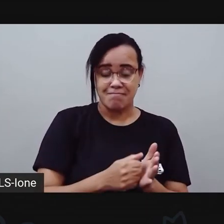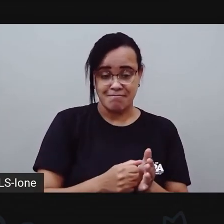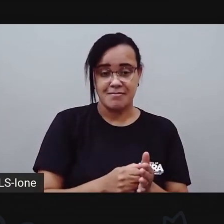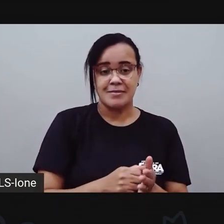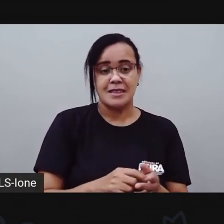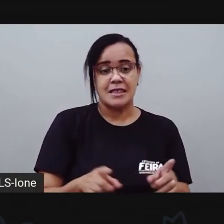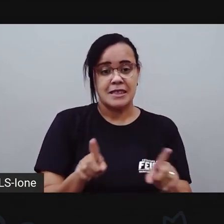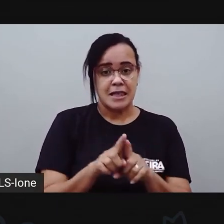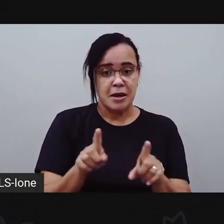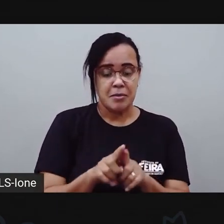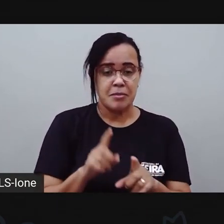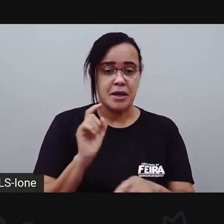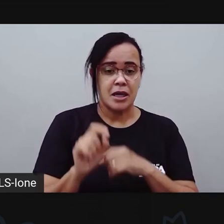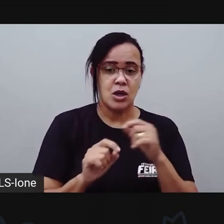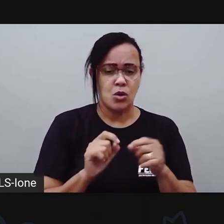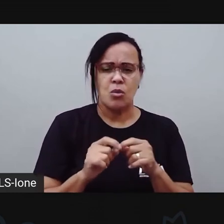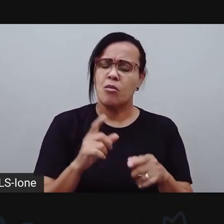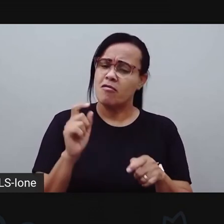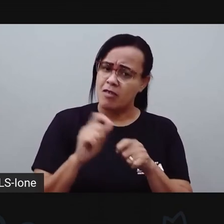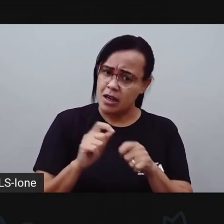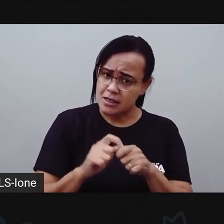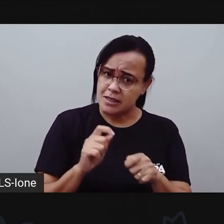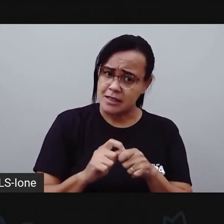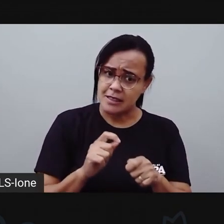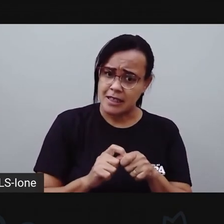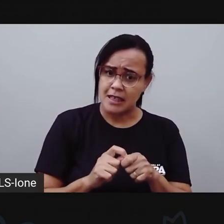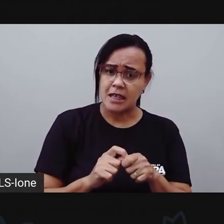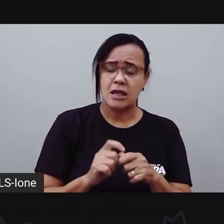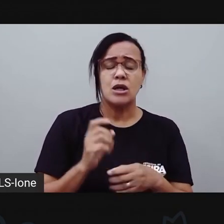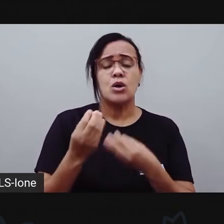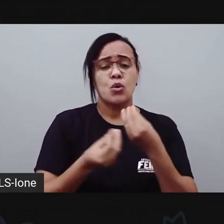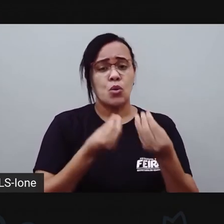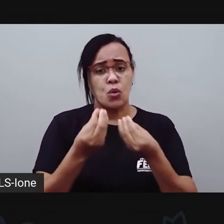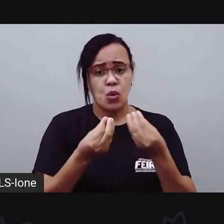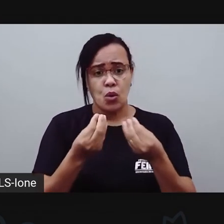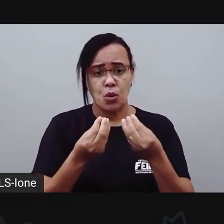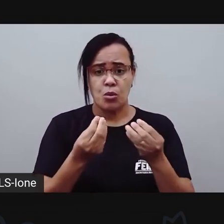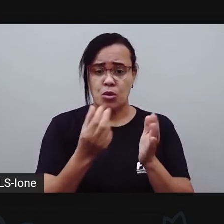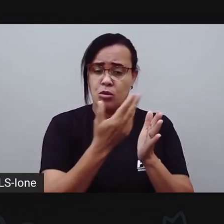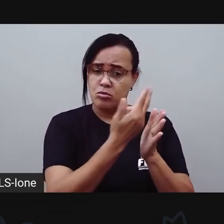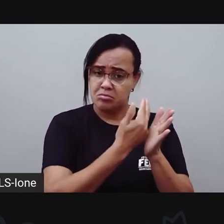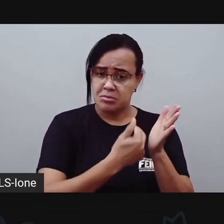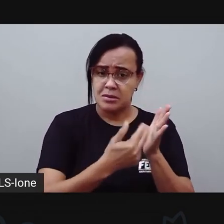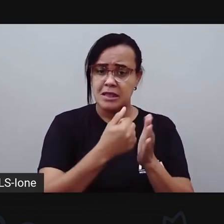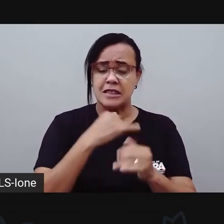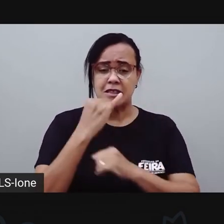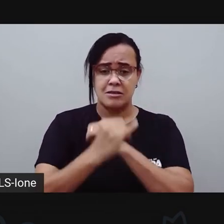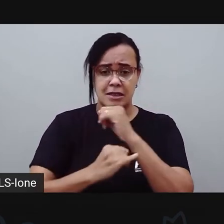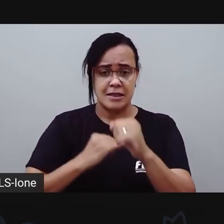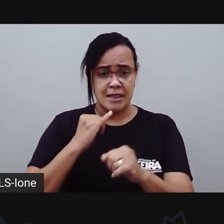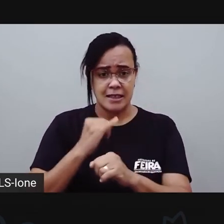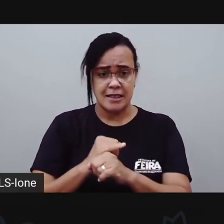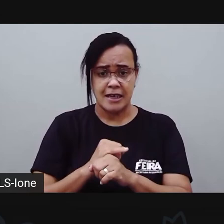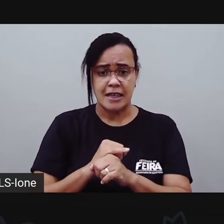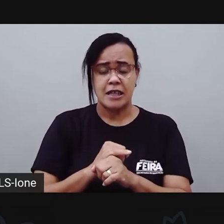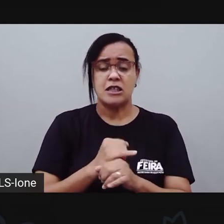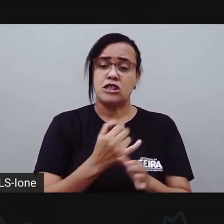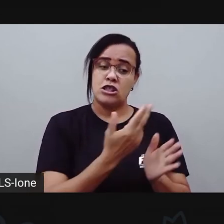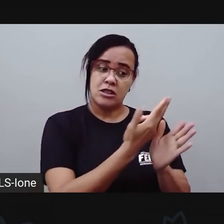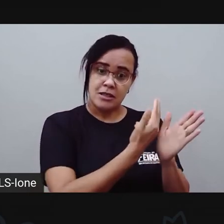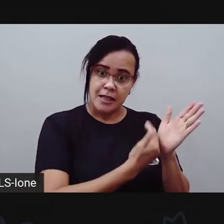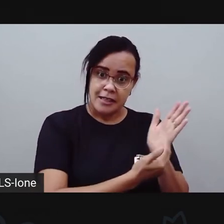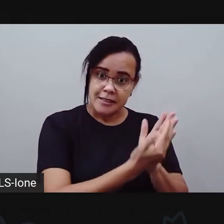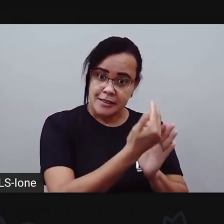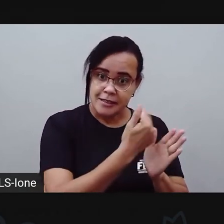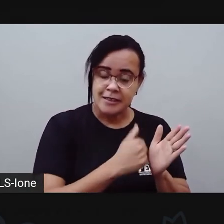Você pode confeccionar, Pegar uma imagem da internet, uma imagem que você queira, e você pode desenhar, né? Pega uma